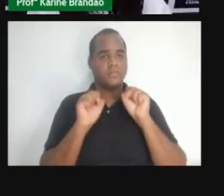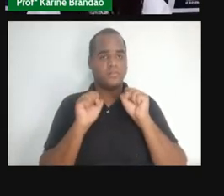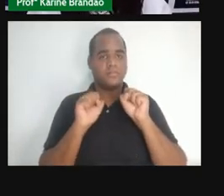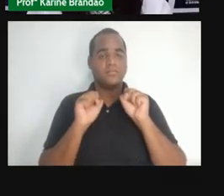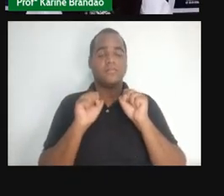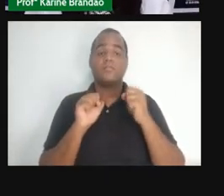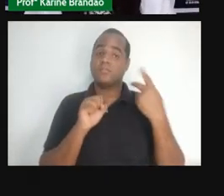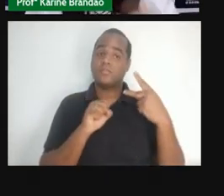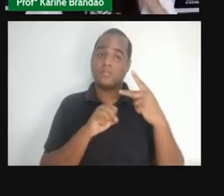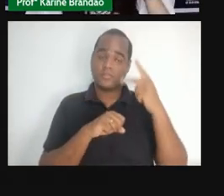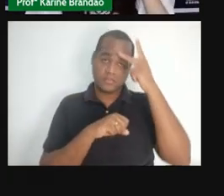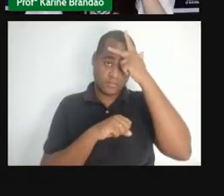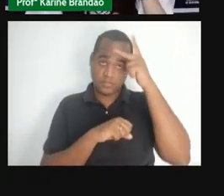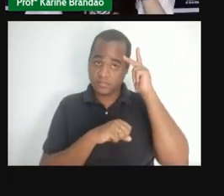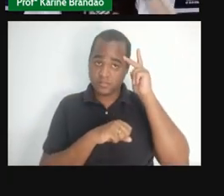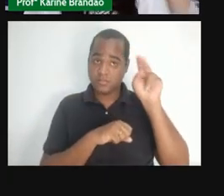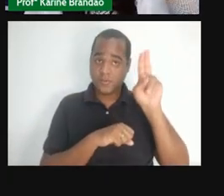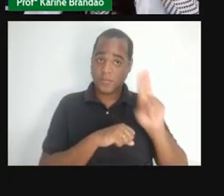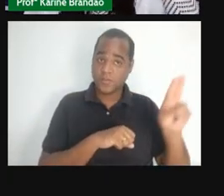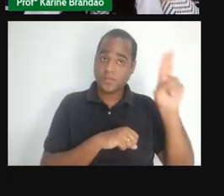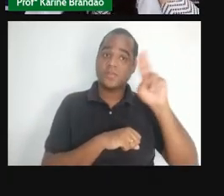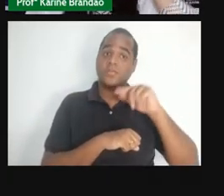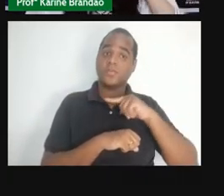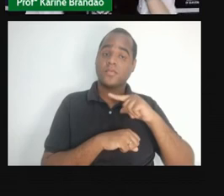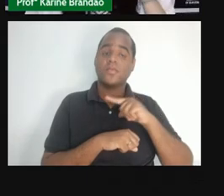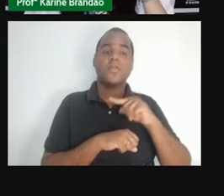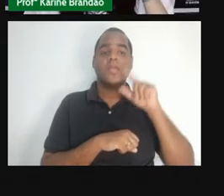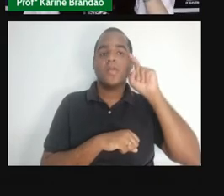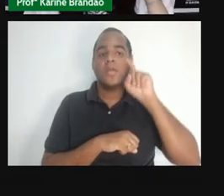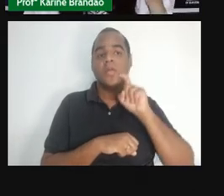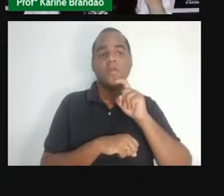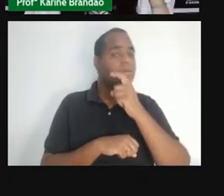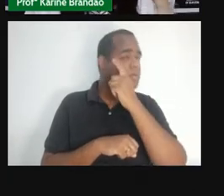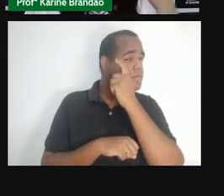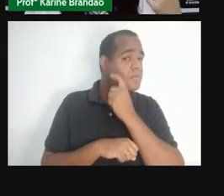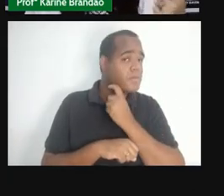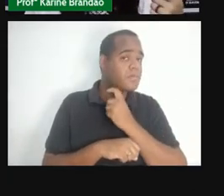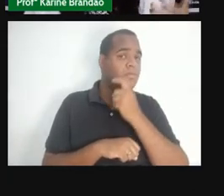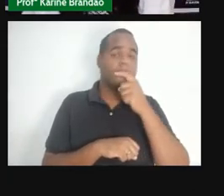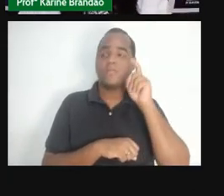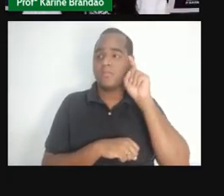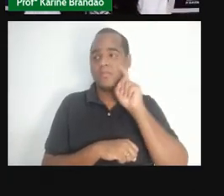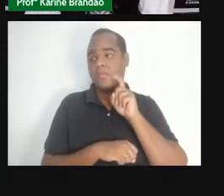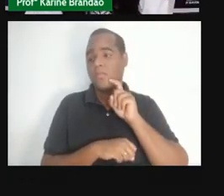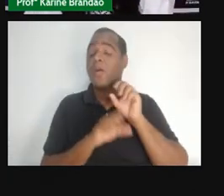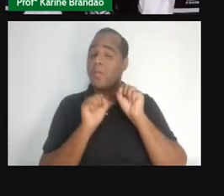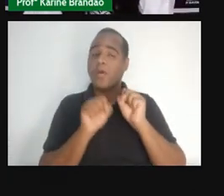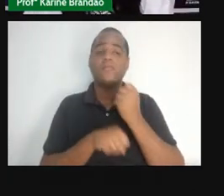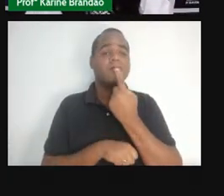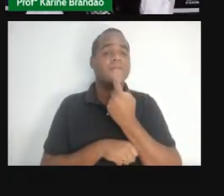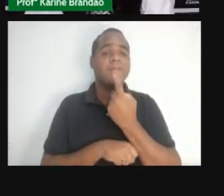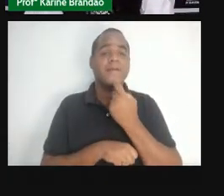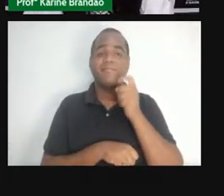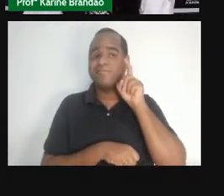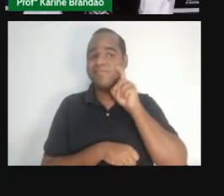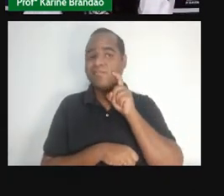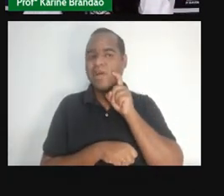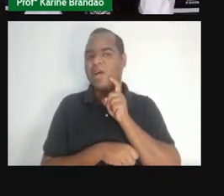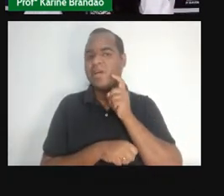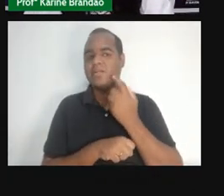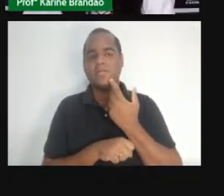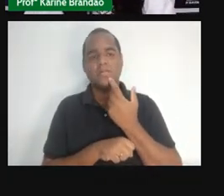homens, né, ela pode, em algum momento, a pessoa no uso, né, dessa